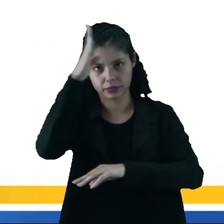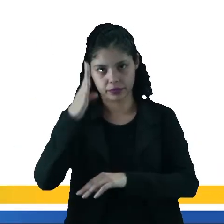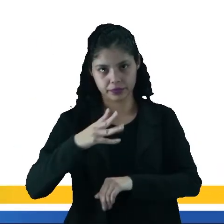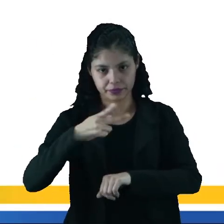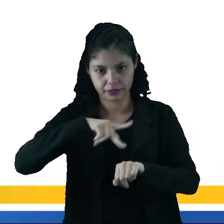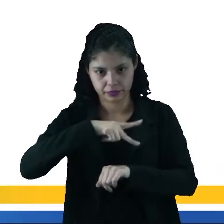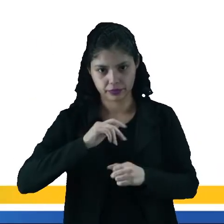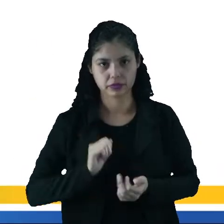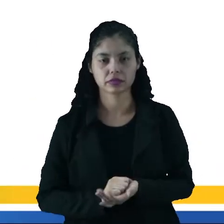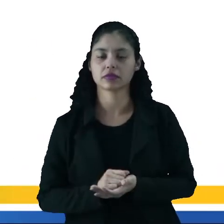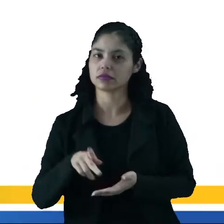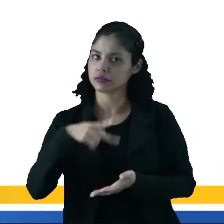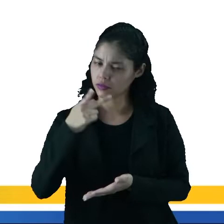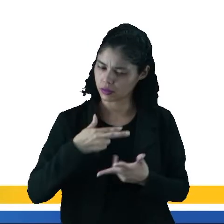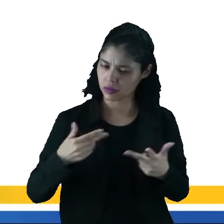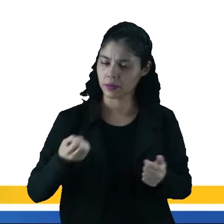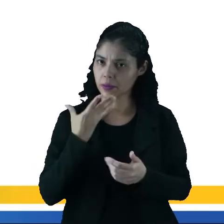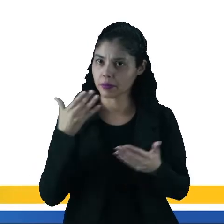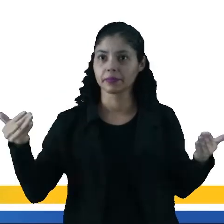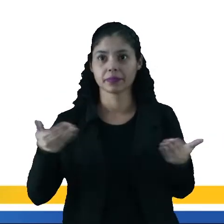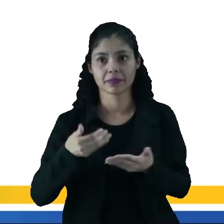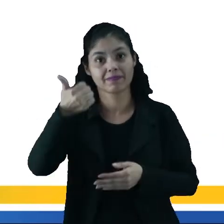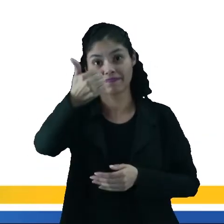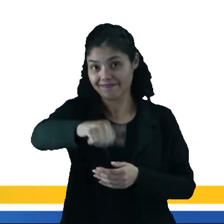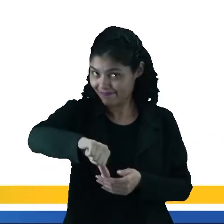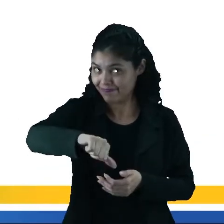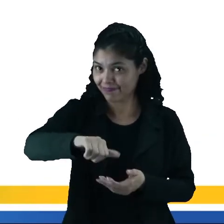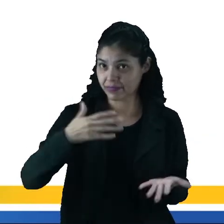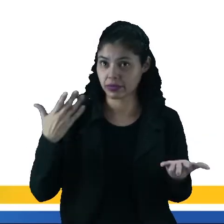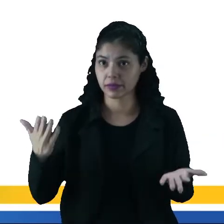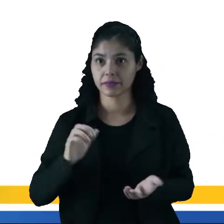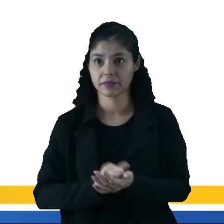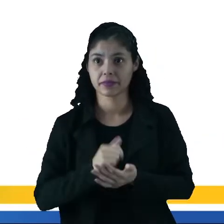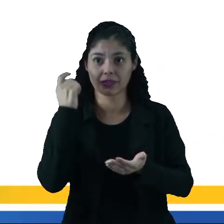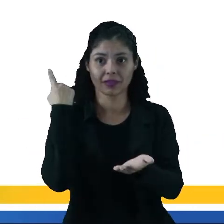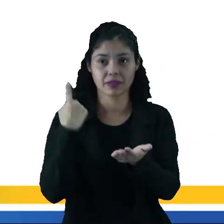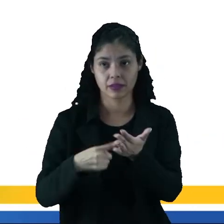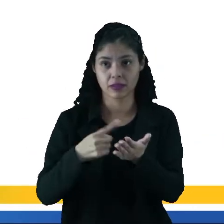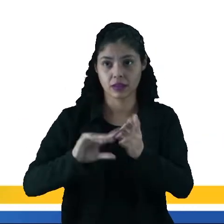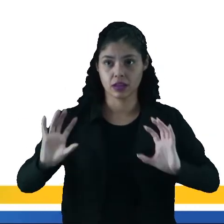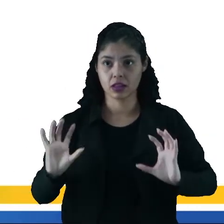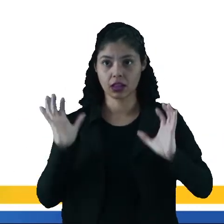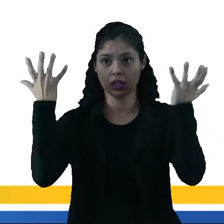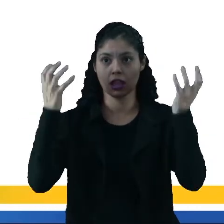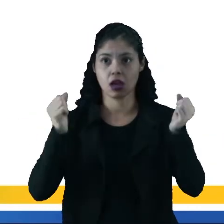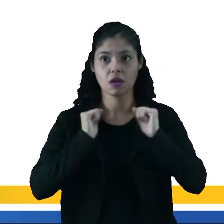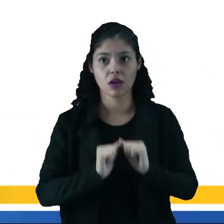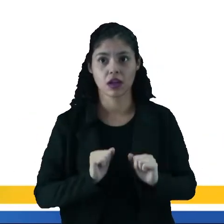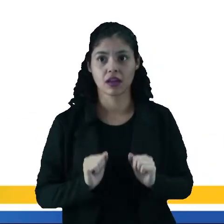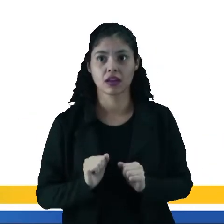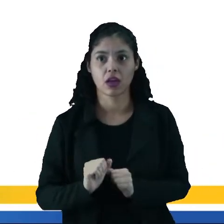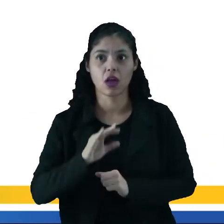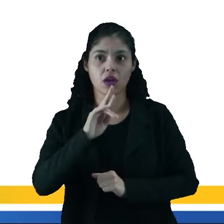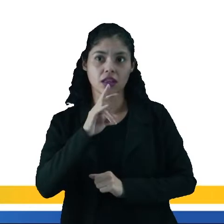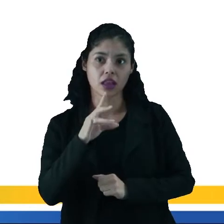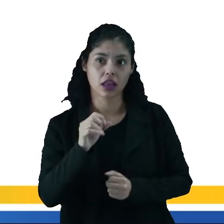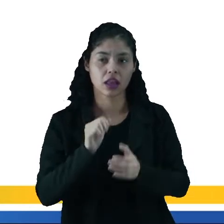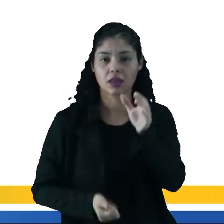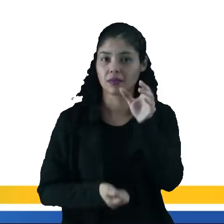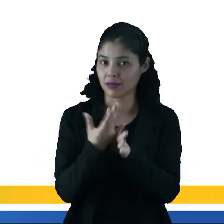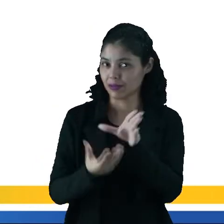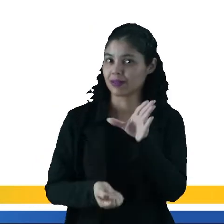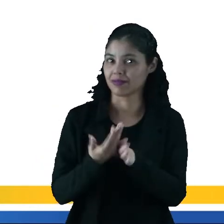território. Agora, falamos só de coisa boa. E agora as desvantagens. As condições climáticas podem causar oscilação